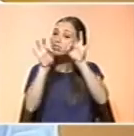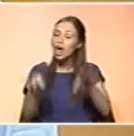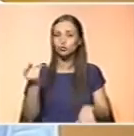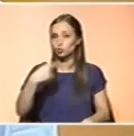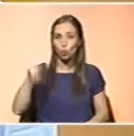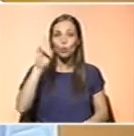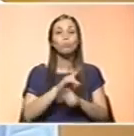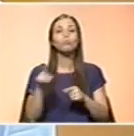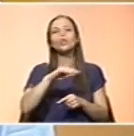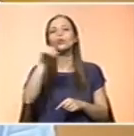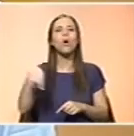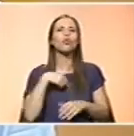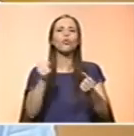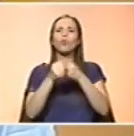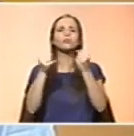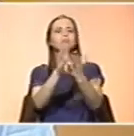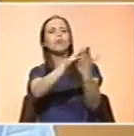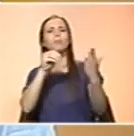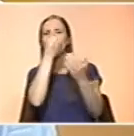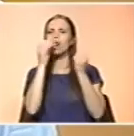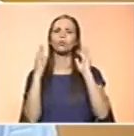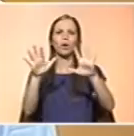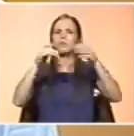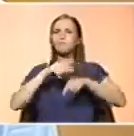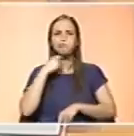imitar a natureza num suplemento.